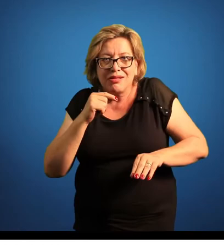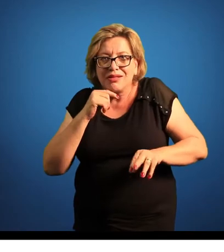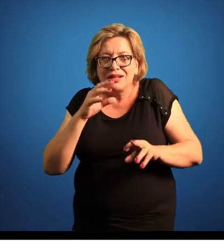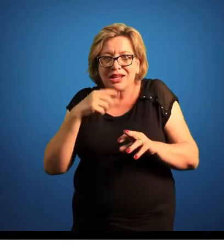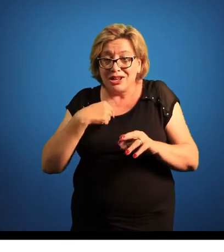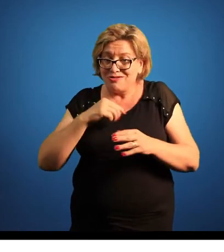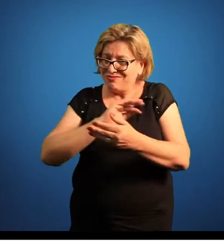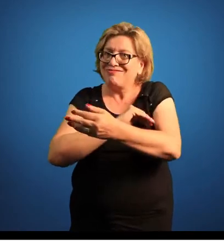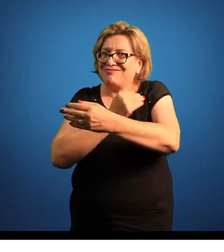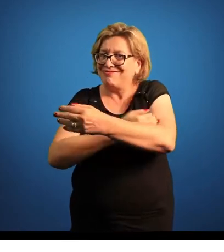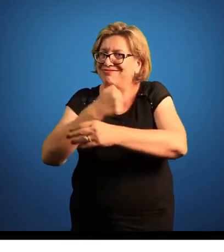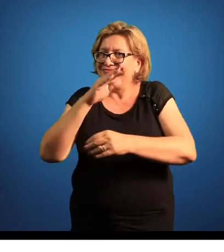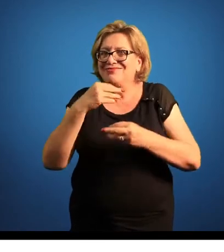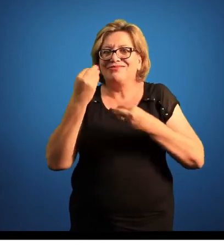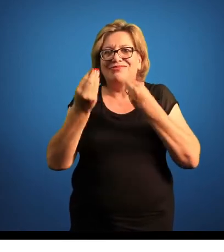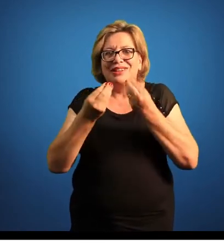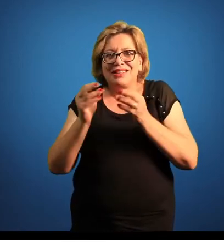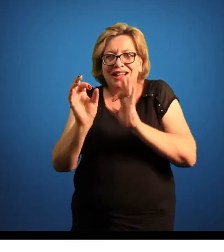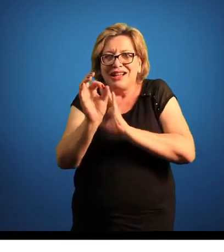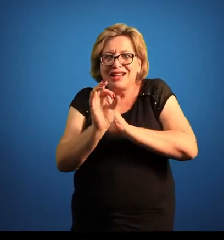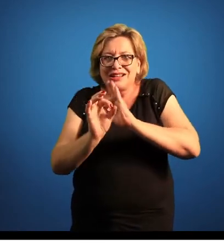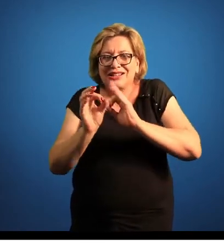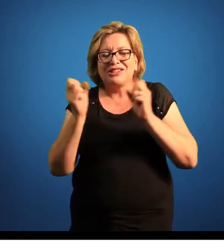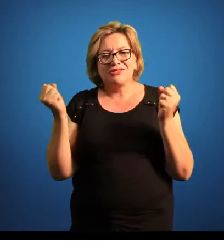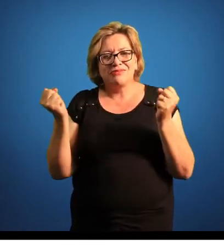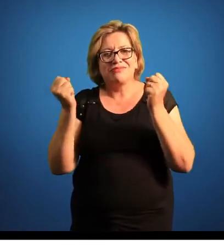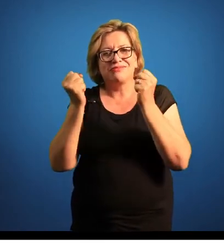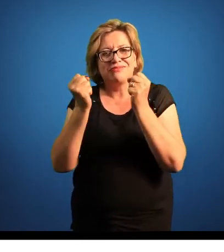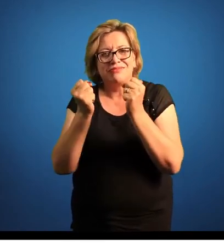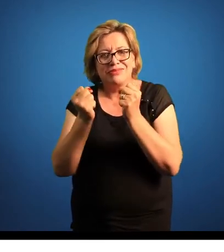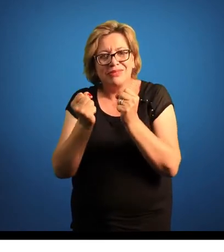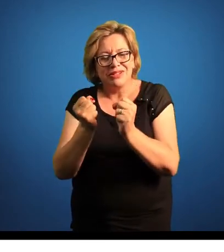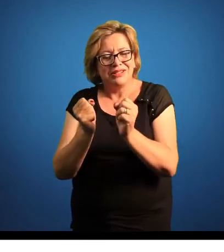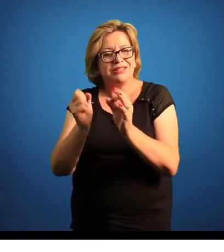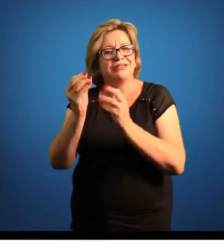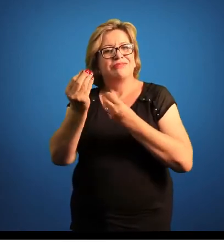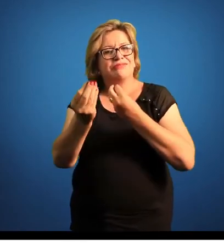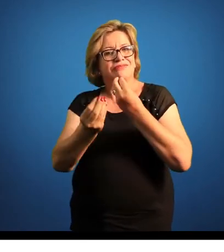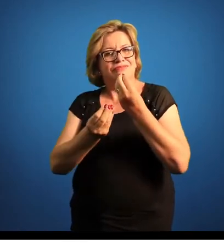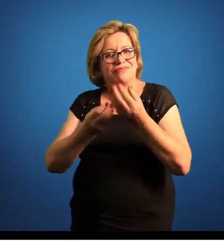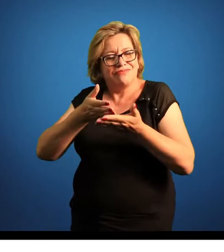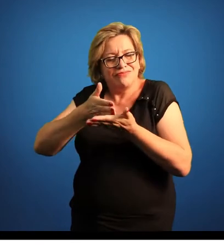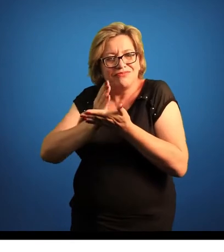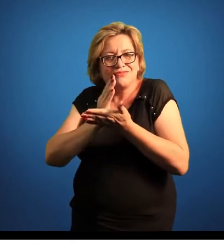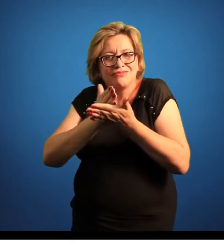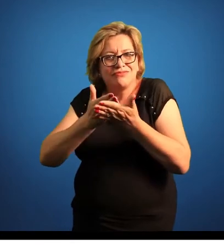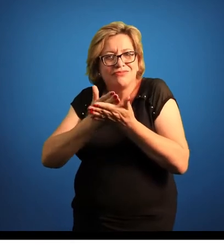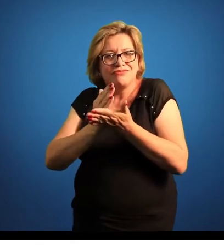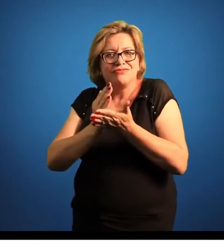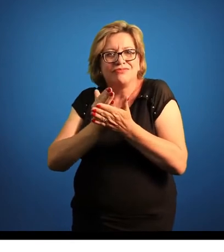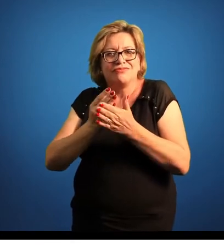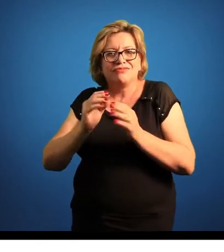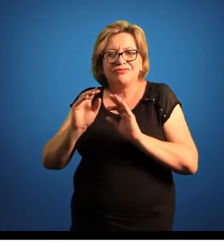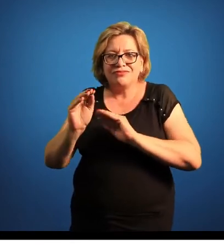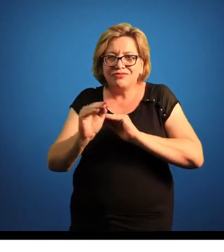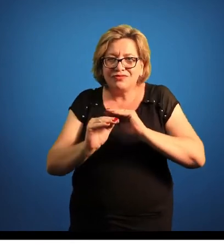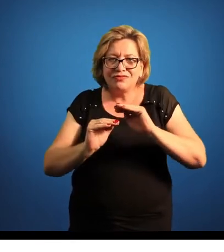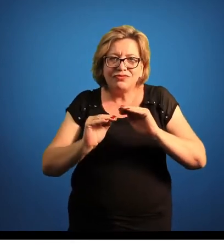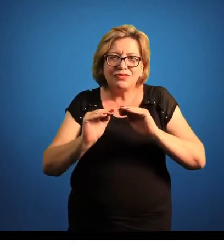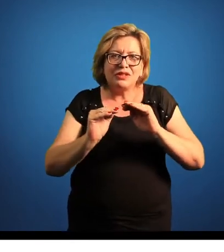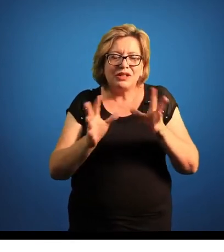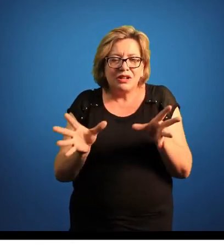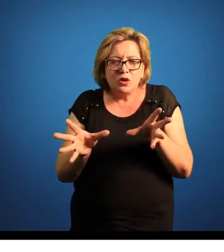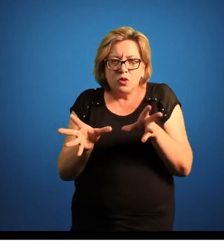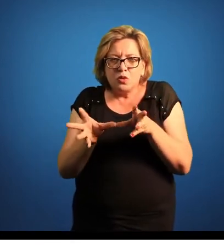né? Eu sou mais forte. Mas são organismos que a gente pode, né? Se a gente atrapalhar eles um pouquinho aqui, movimentar eles, eles